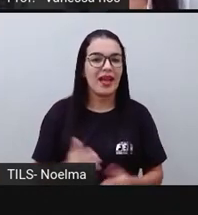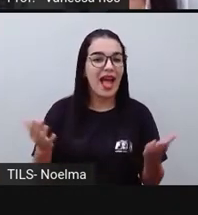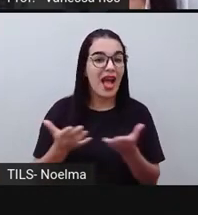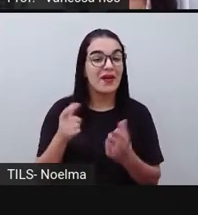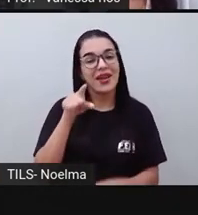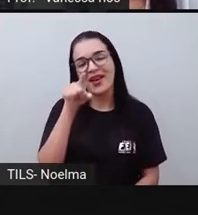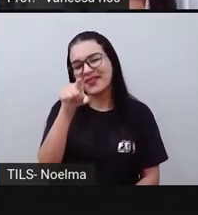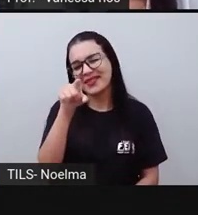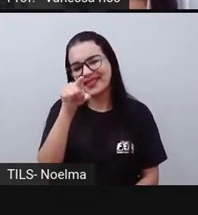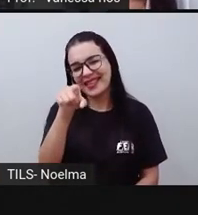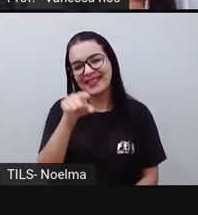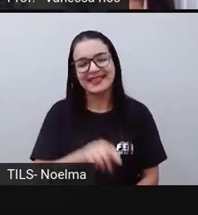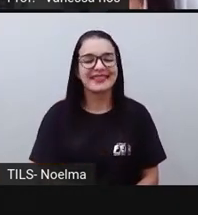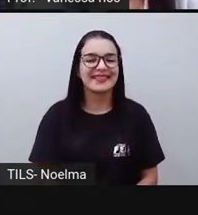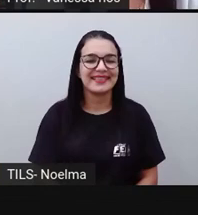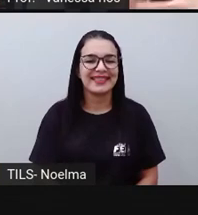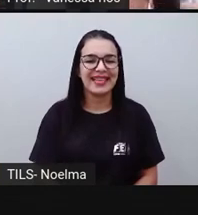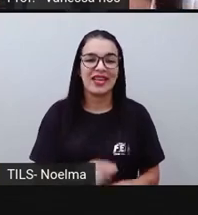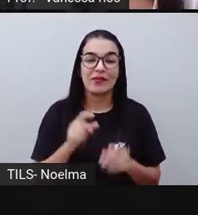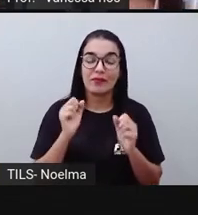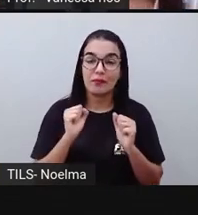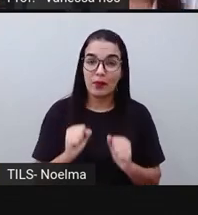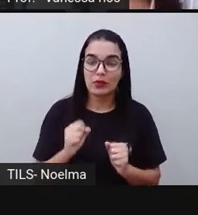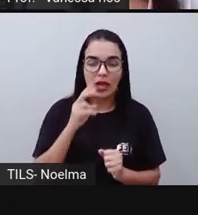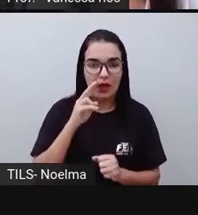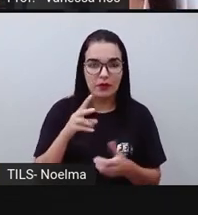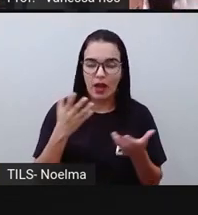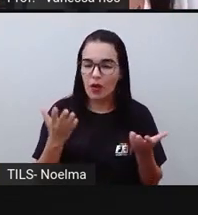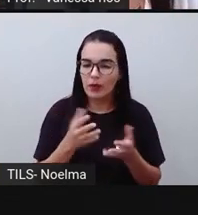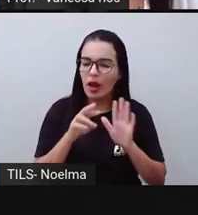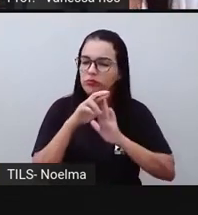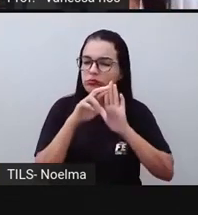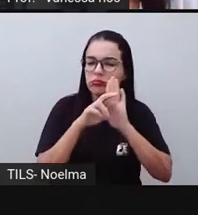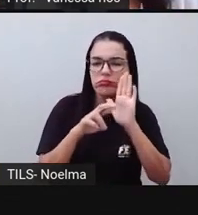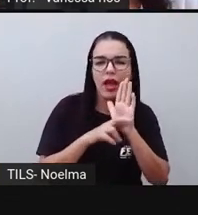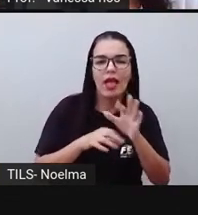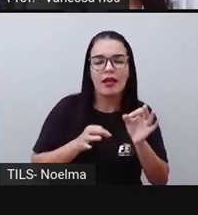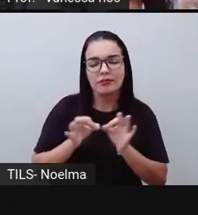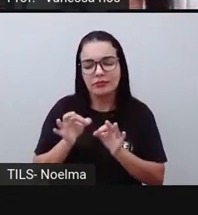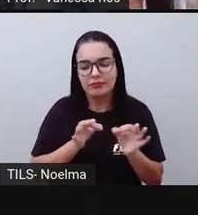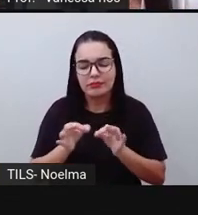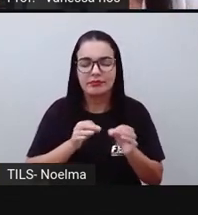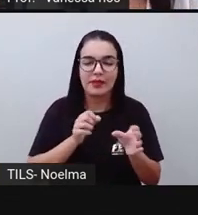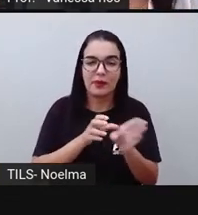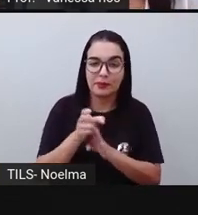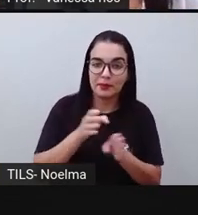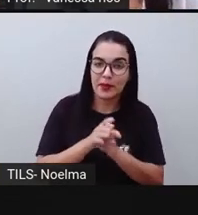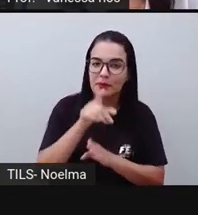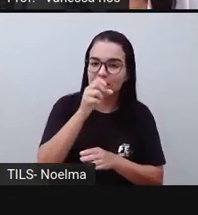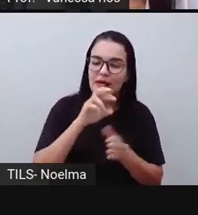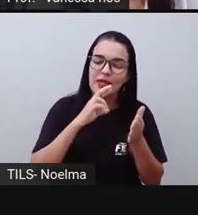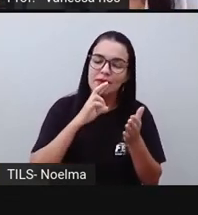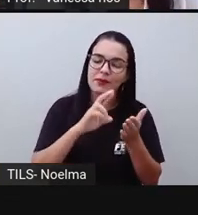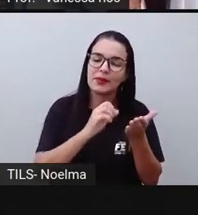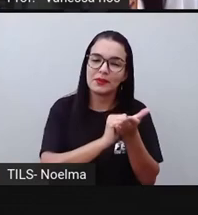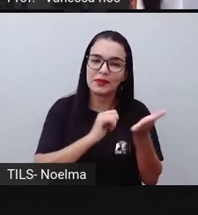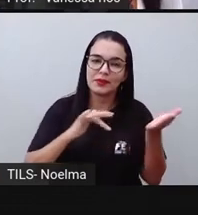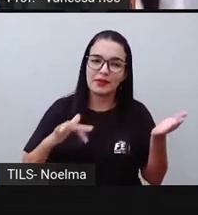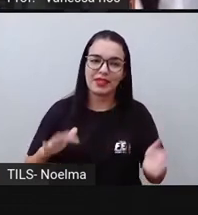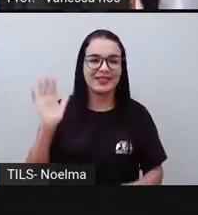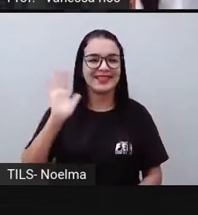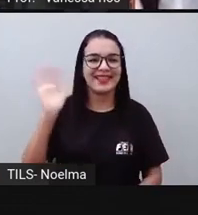Agora, é com você. Está certo? Observando aí todas essas regras, essas instruções, você vai responder a sua atividade.